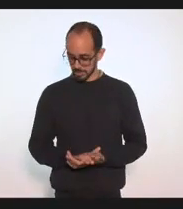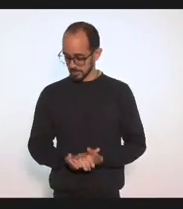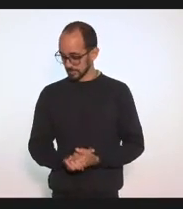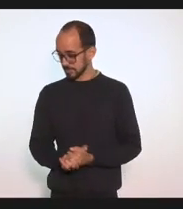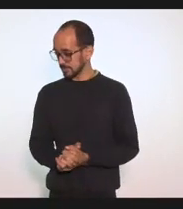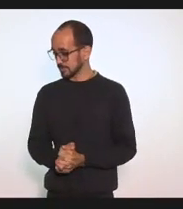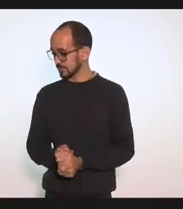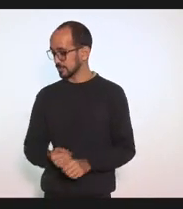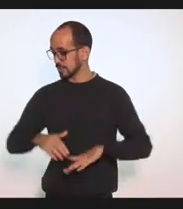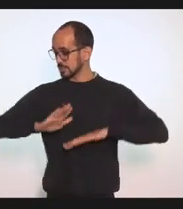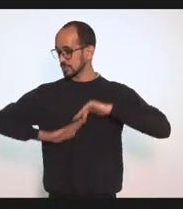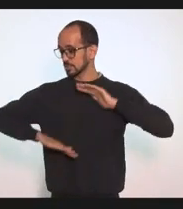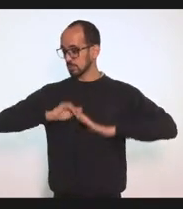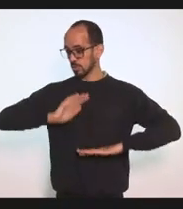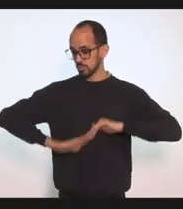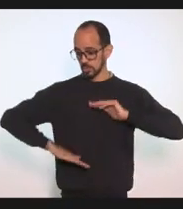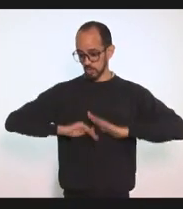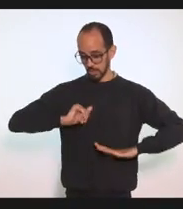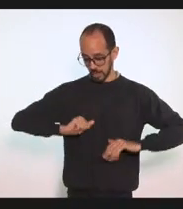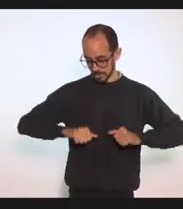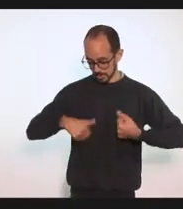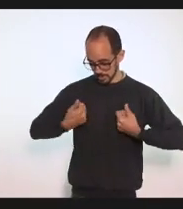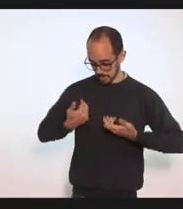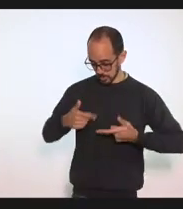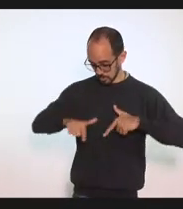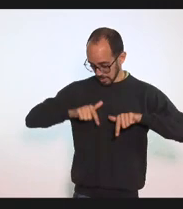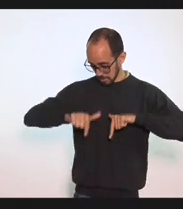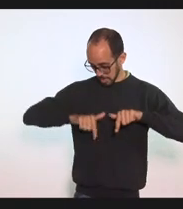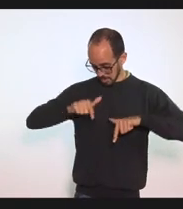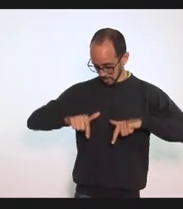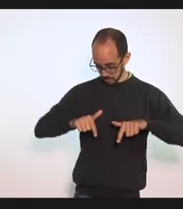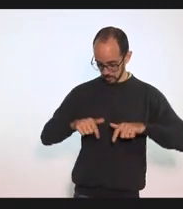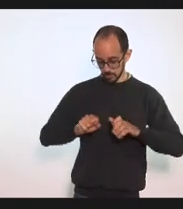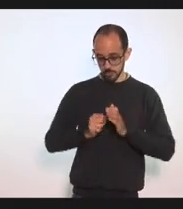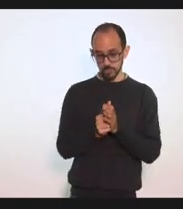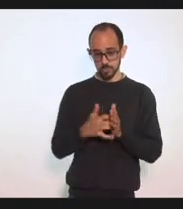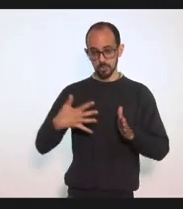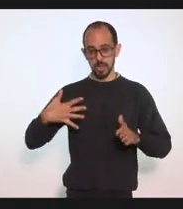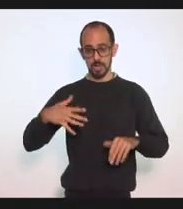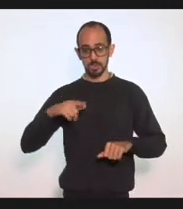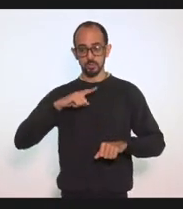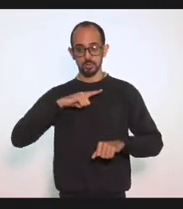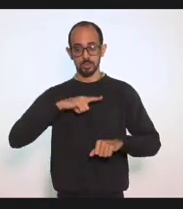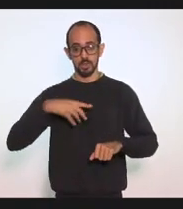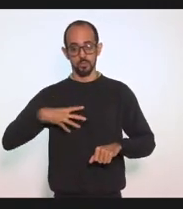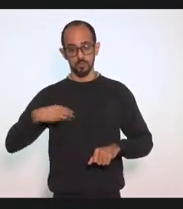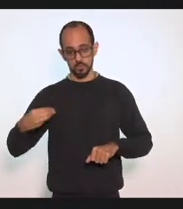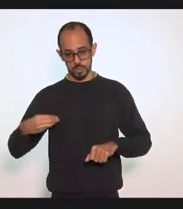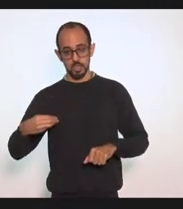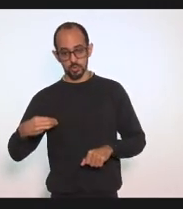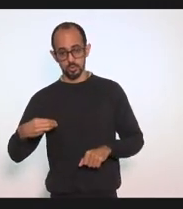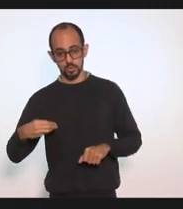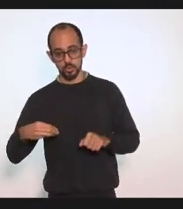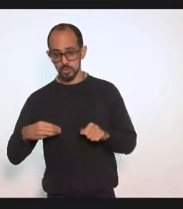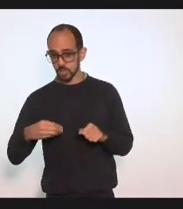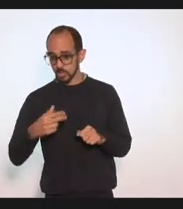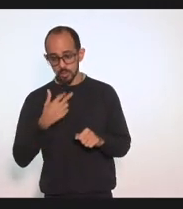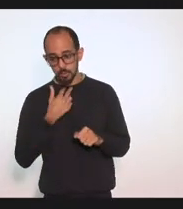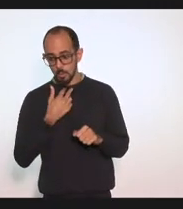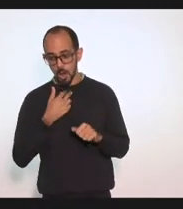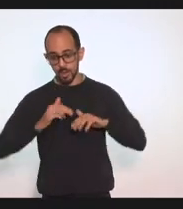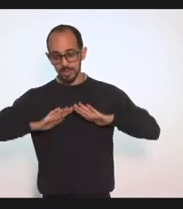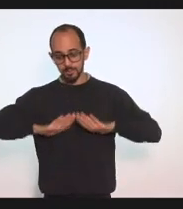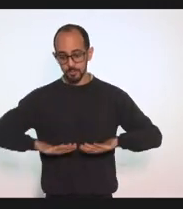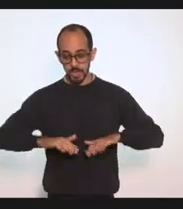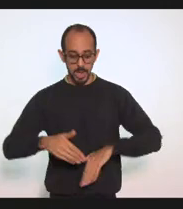profissionais que estão trabalhando, muitos deles têm filhos e esses filhos não podem ficar